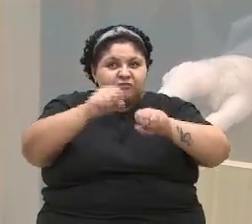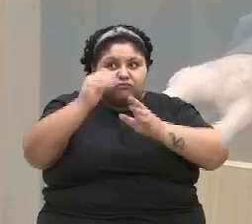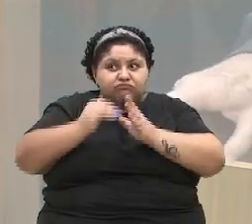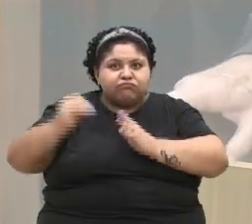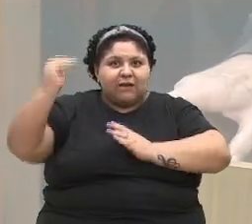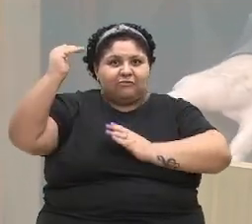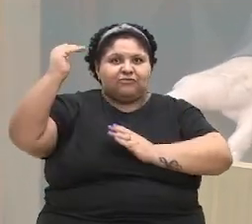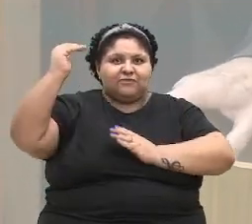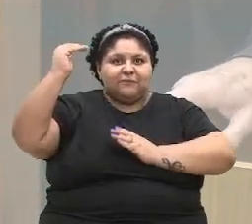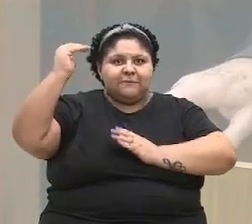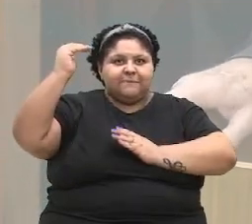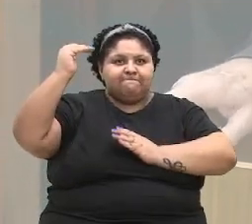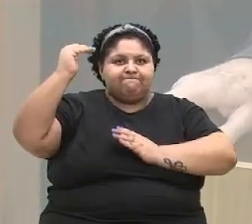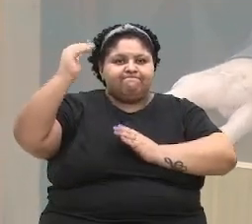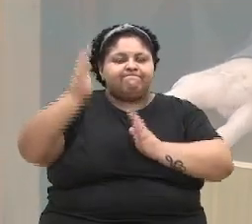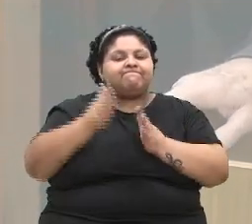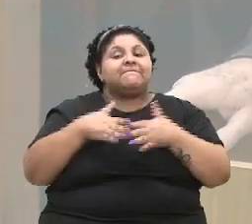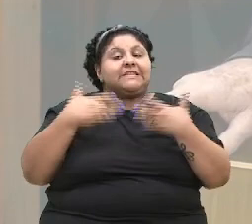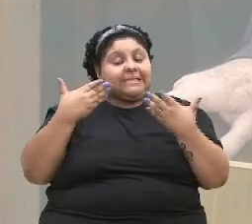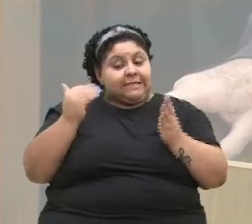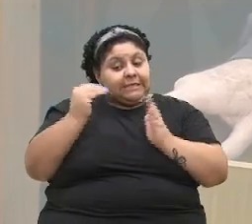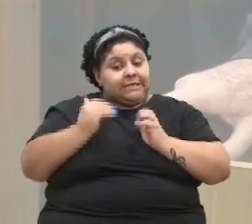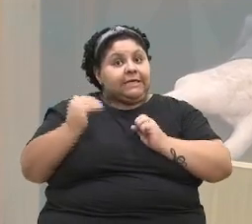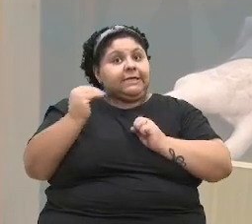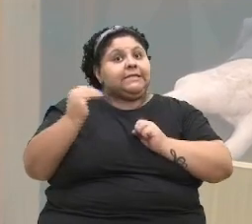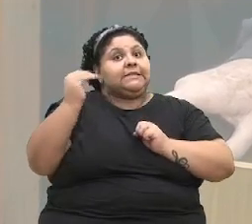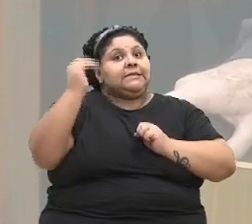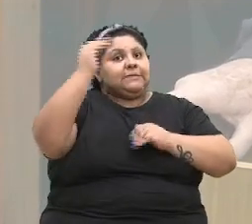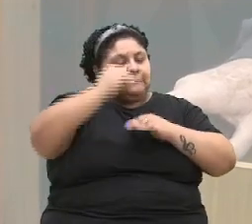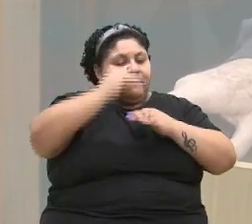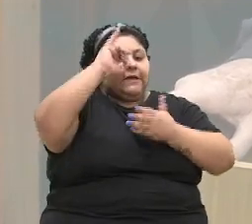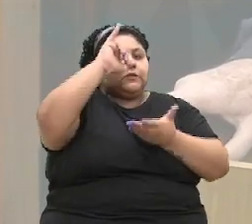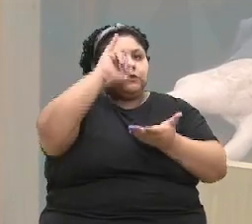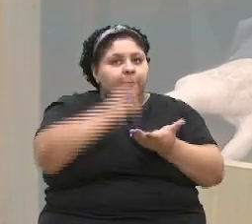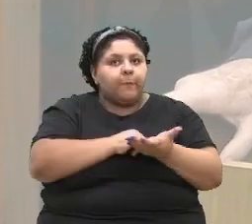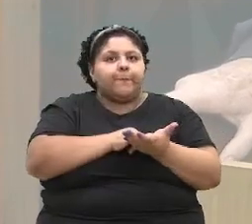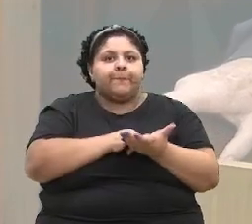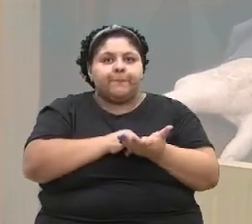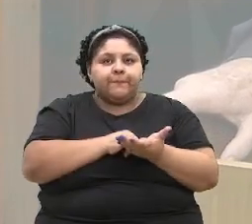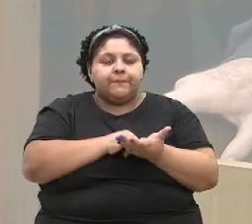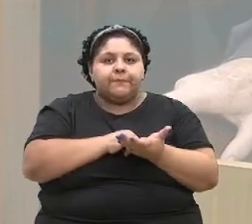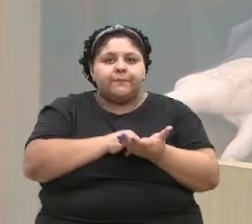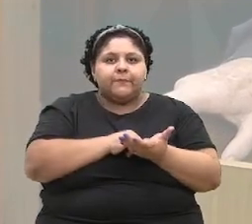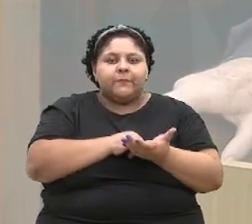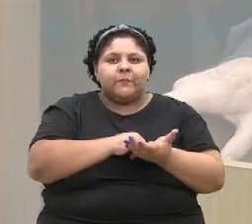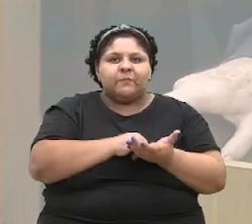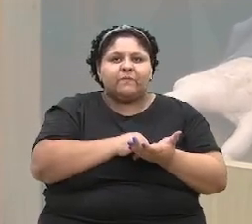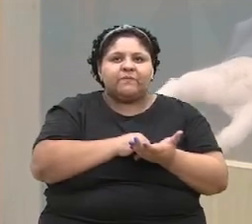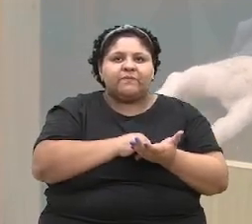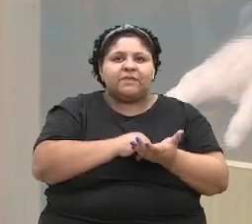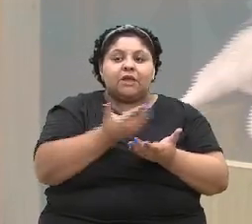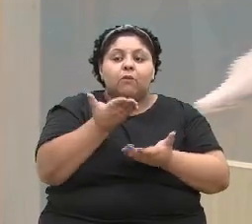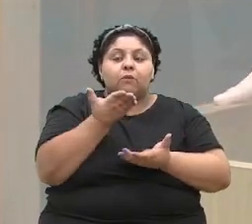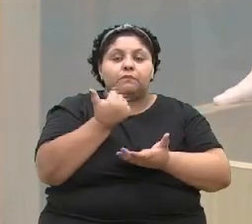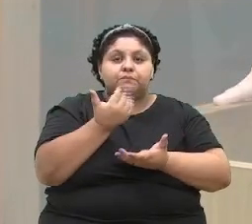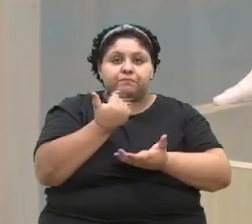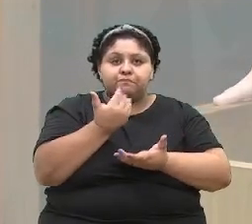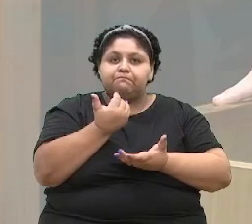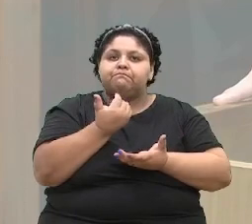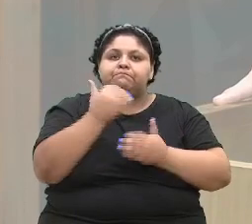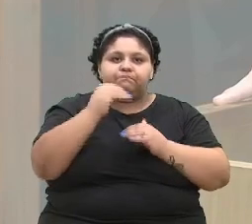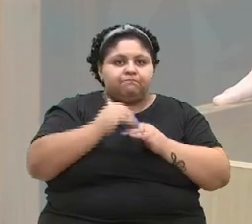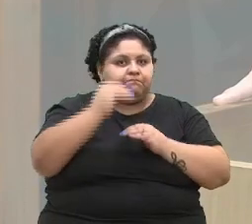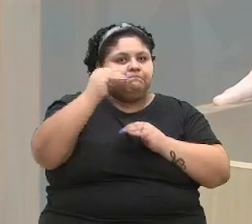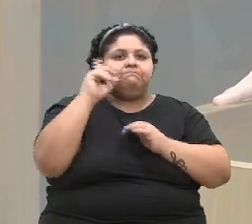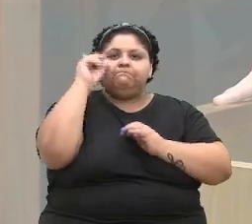E aumentando mais os impostos, com certeza a comida terá mais